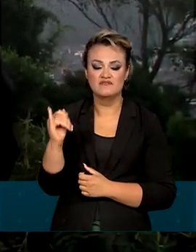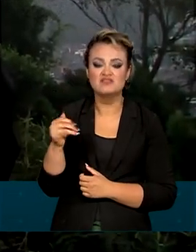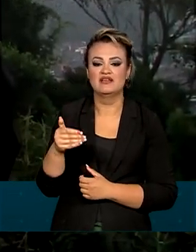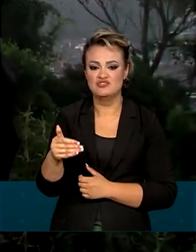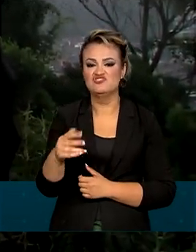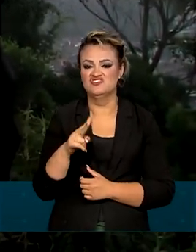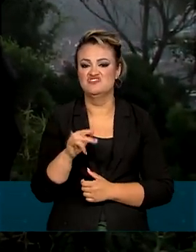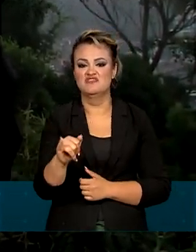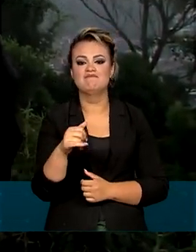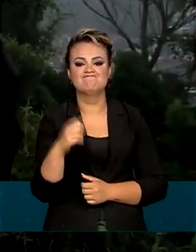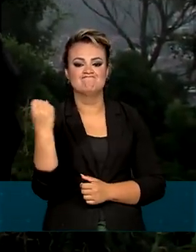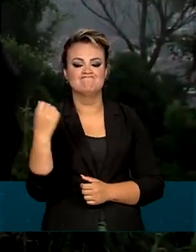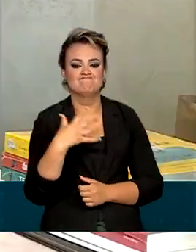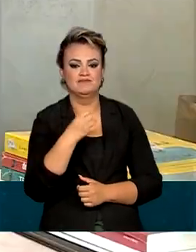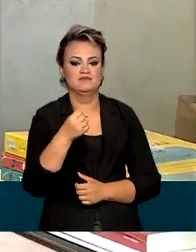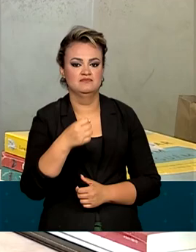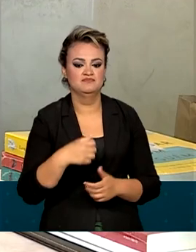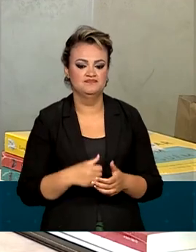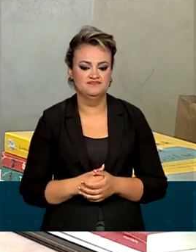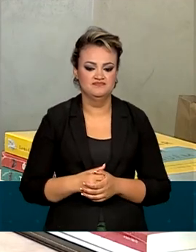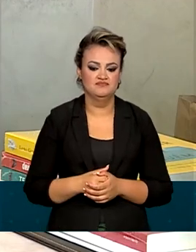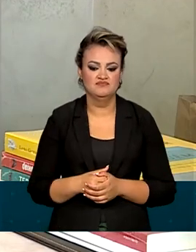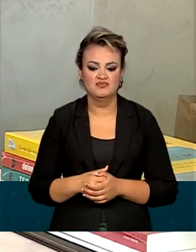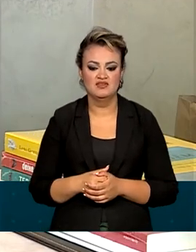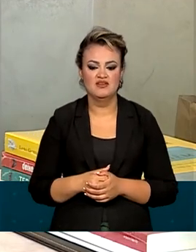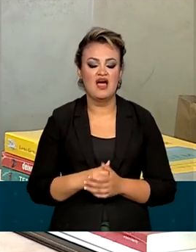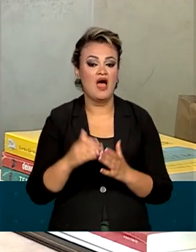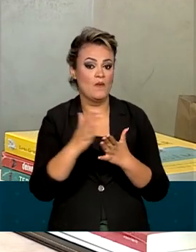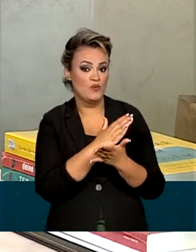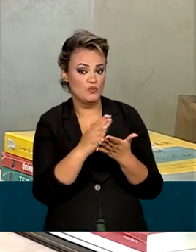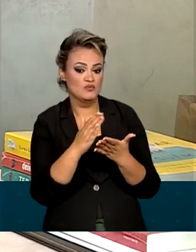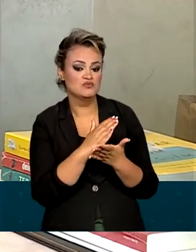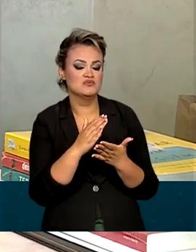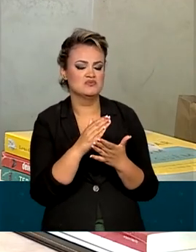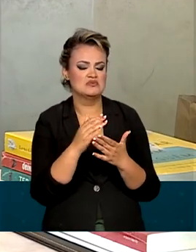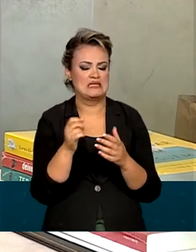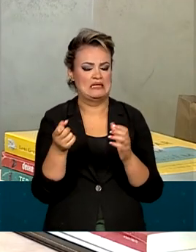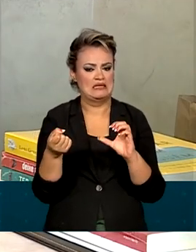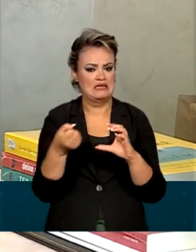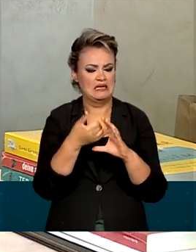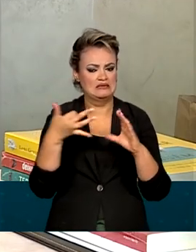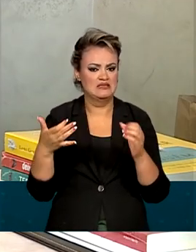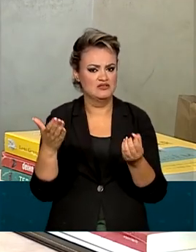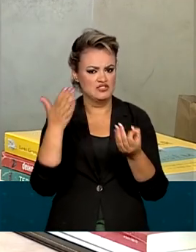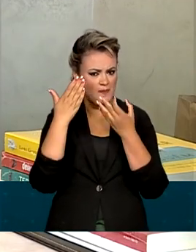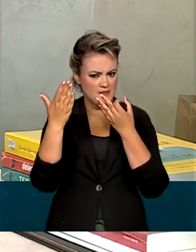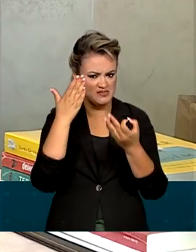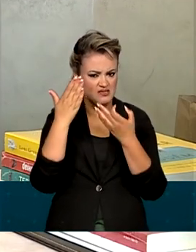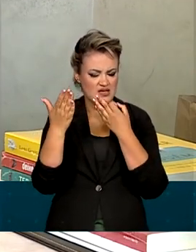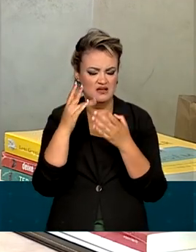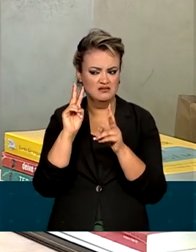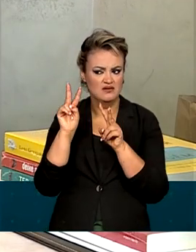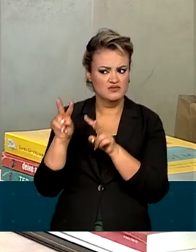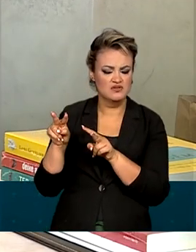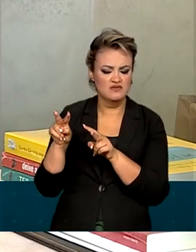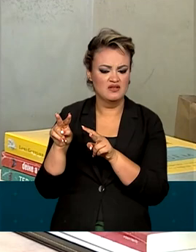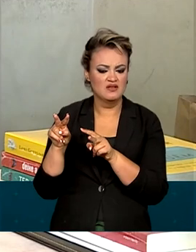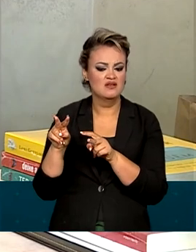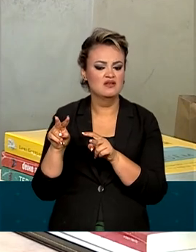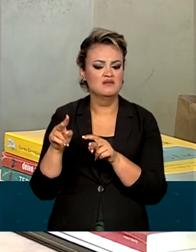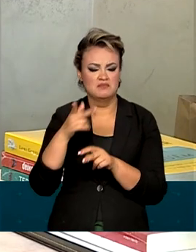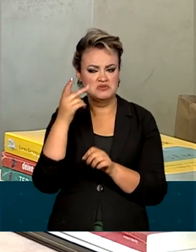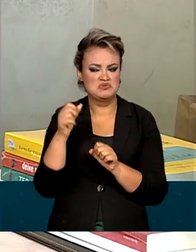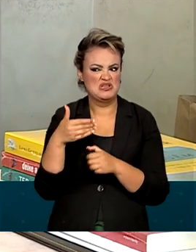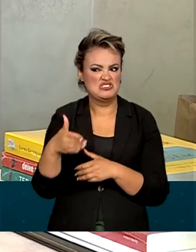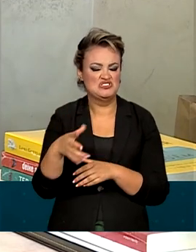antes de cometer o ato extremo. Existem quadros psiquiátricos que podem ter a tendência da pessoa